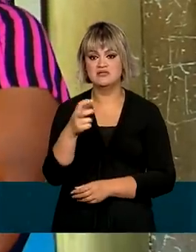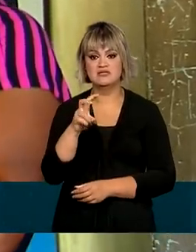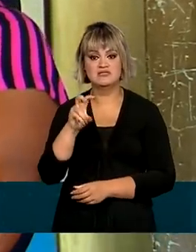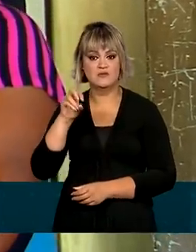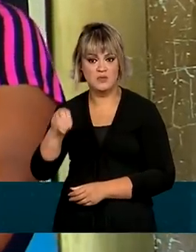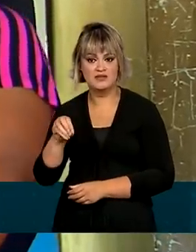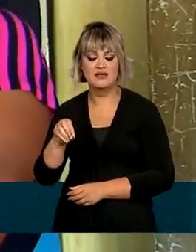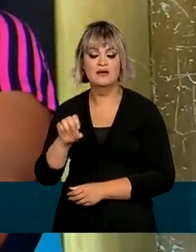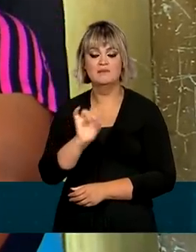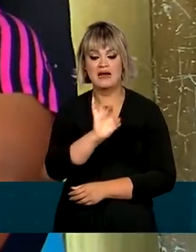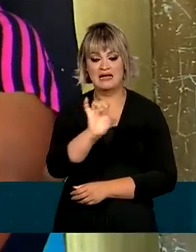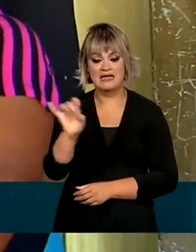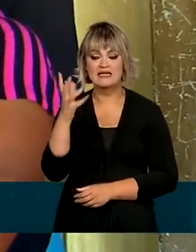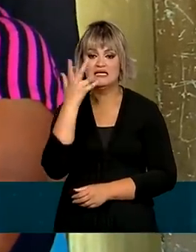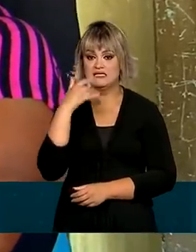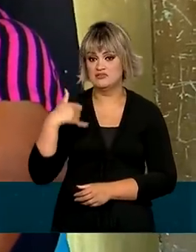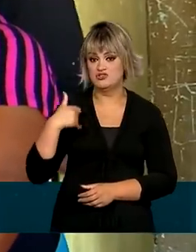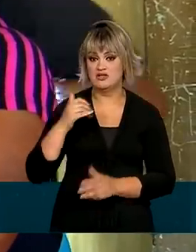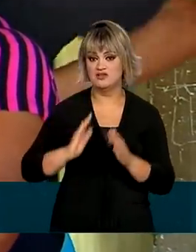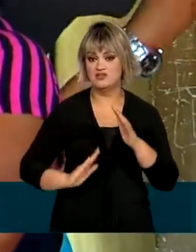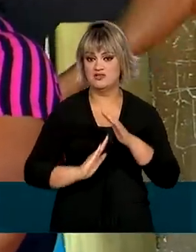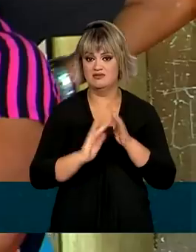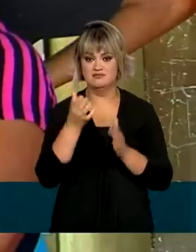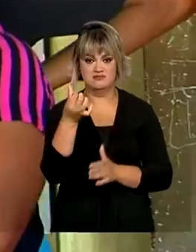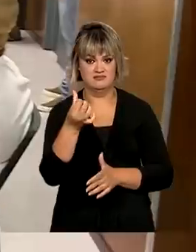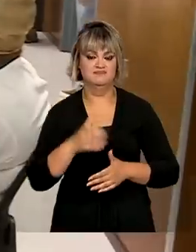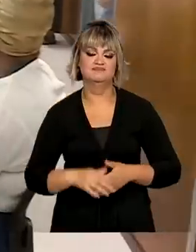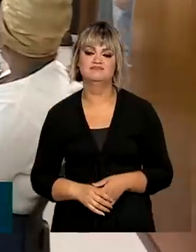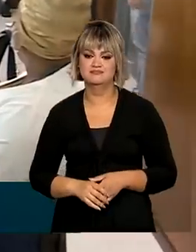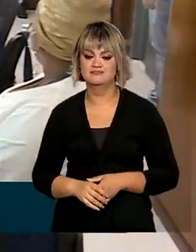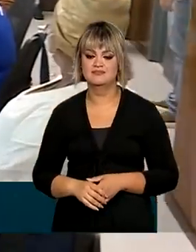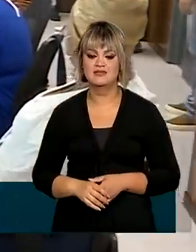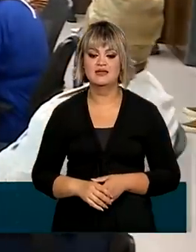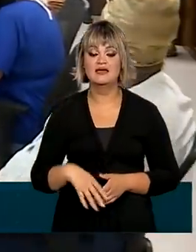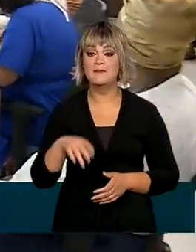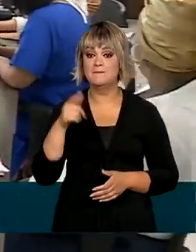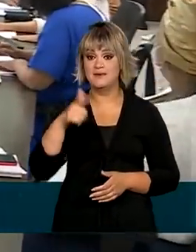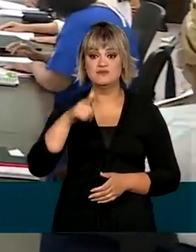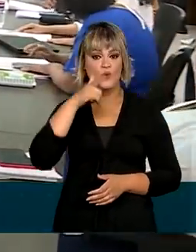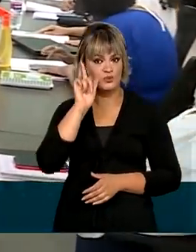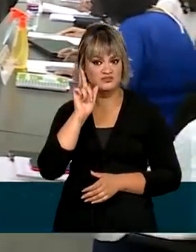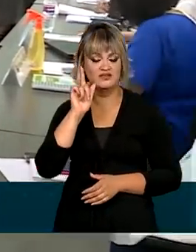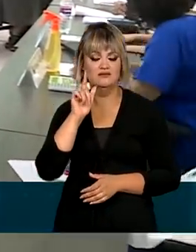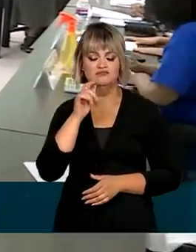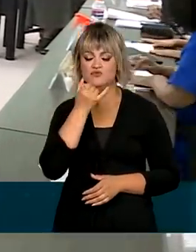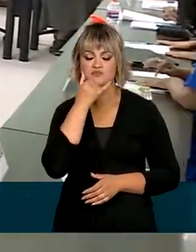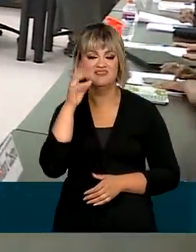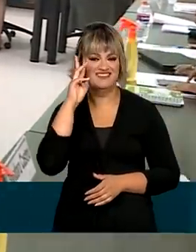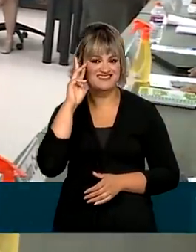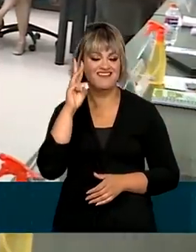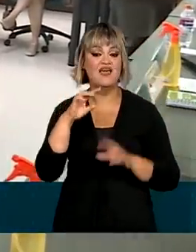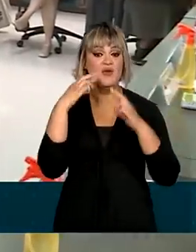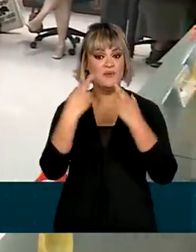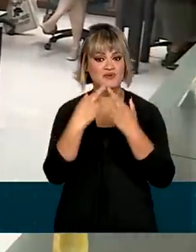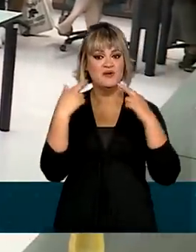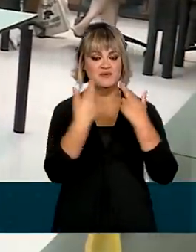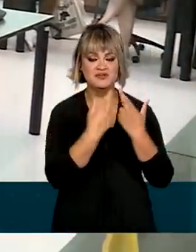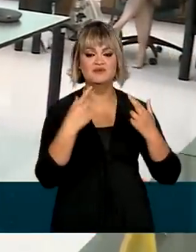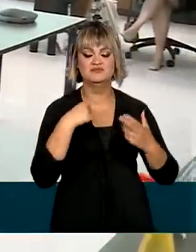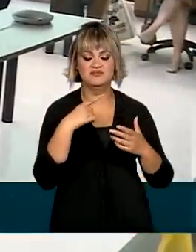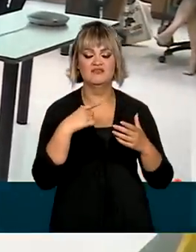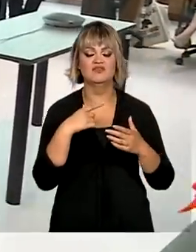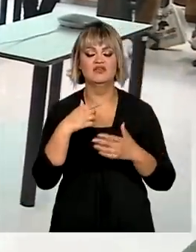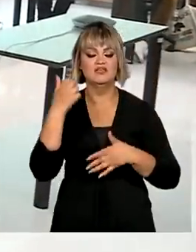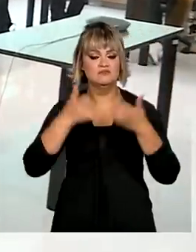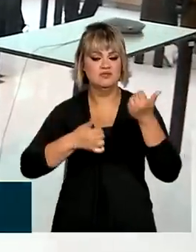para cada criança de até seis anos de idade. E também nessa terça-feira houve reunião dos grupos técnicos de saúde e